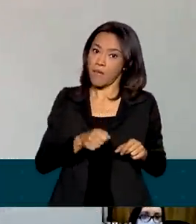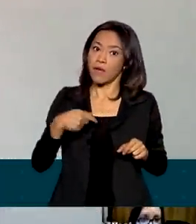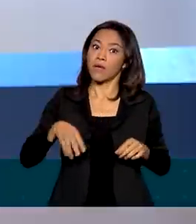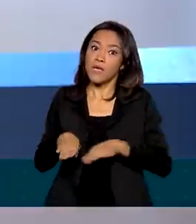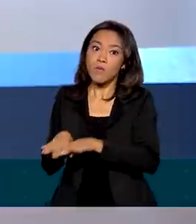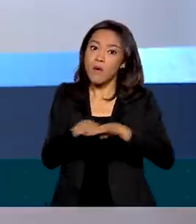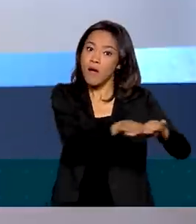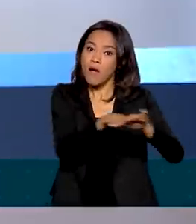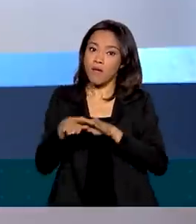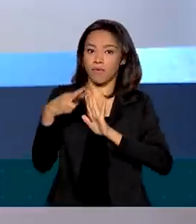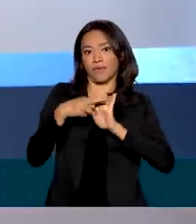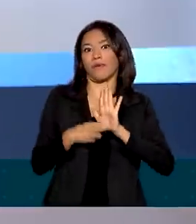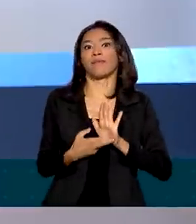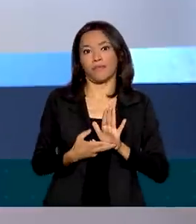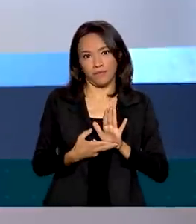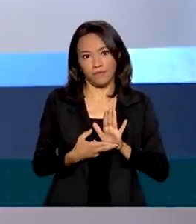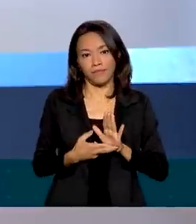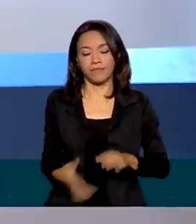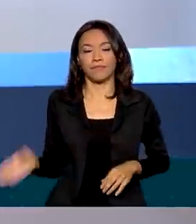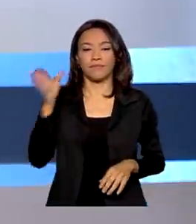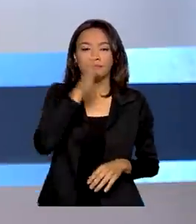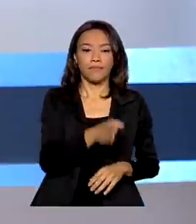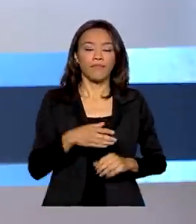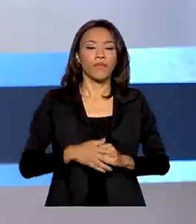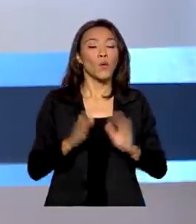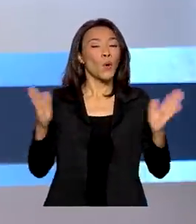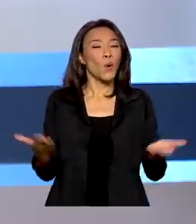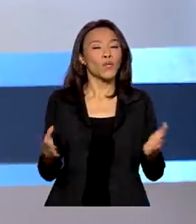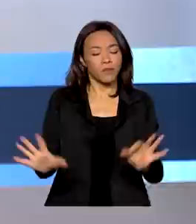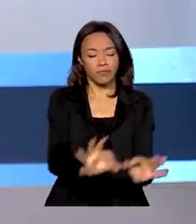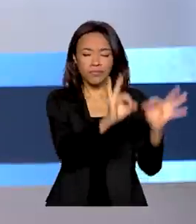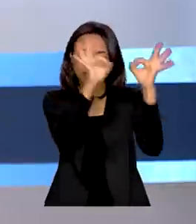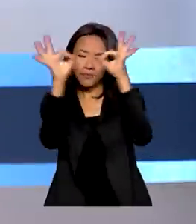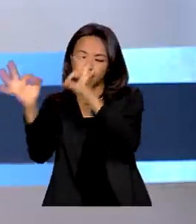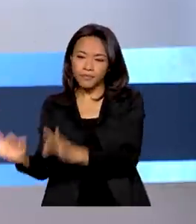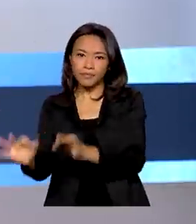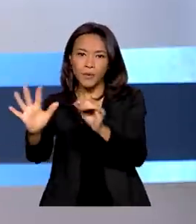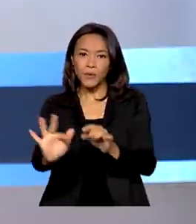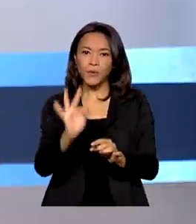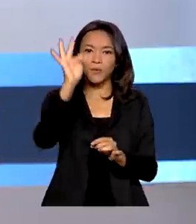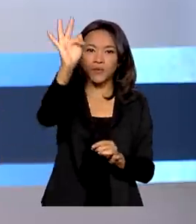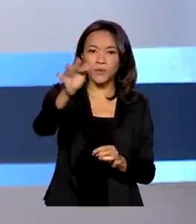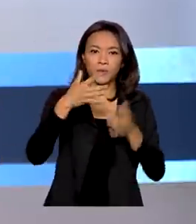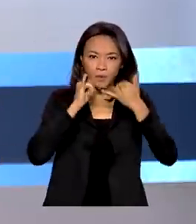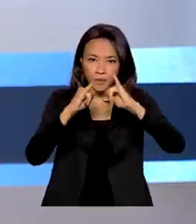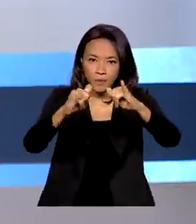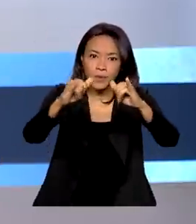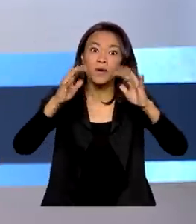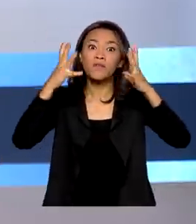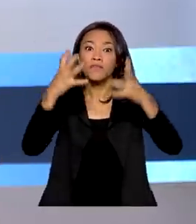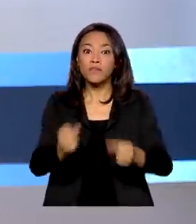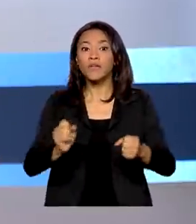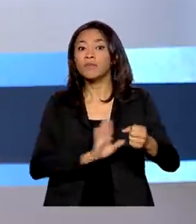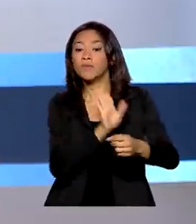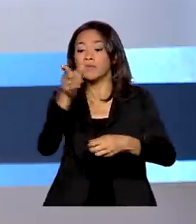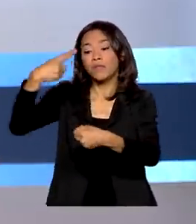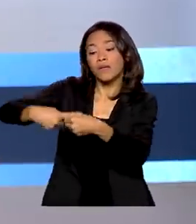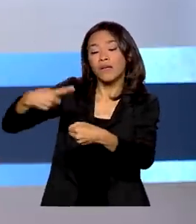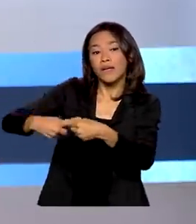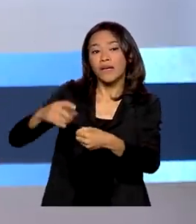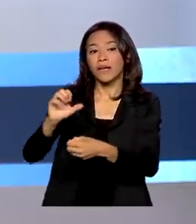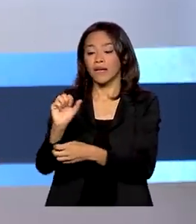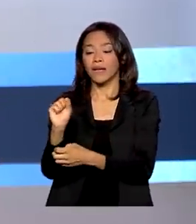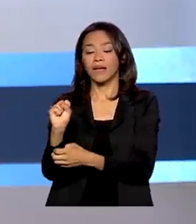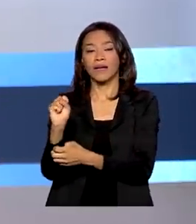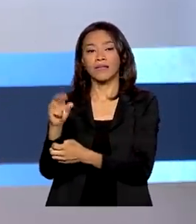seguido. Hoje na série O Futuro da Energia, vamos até o município de Cento Sé, na Bahia, para conhecer